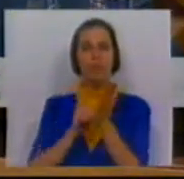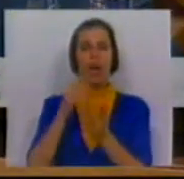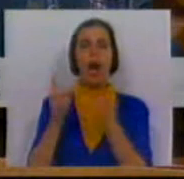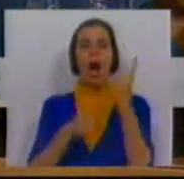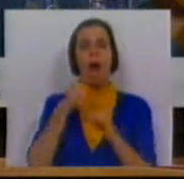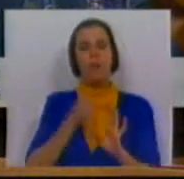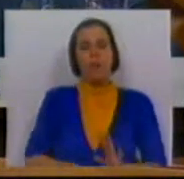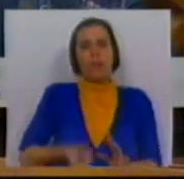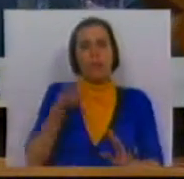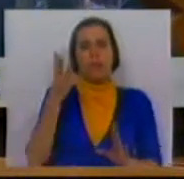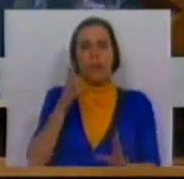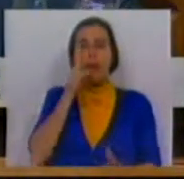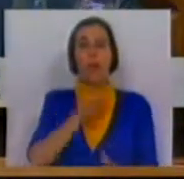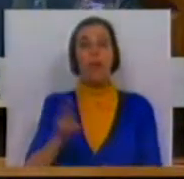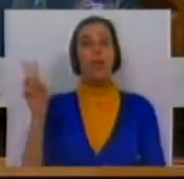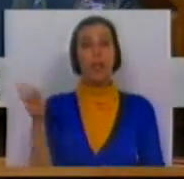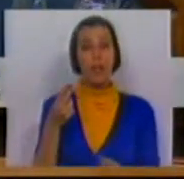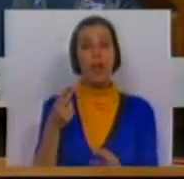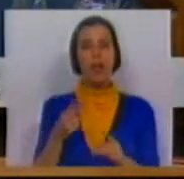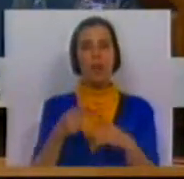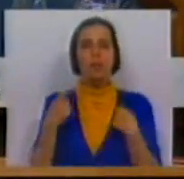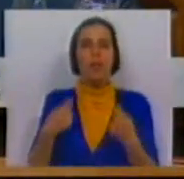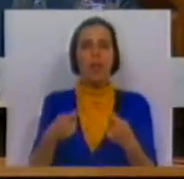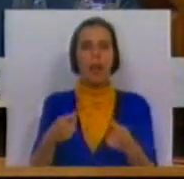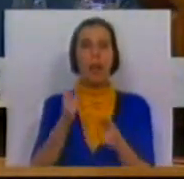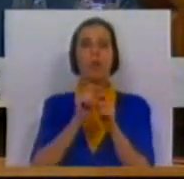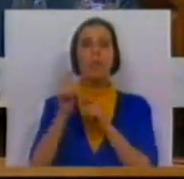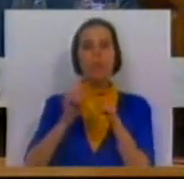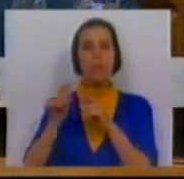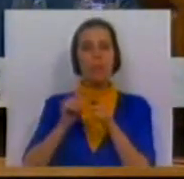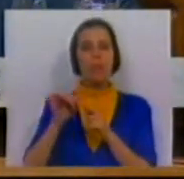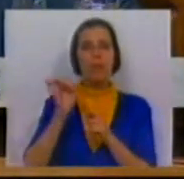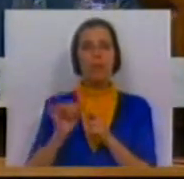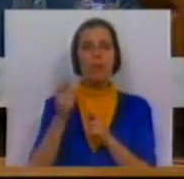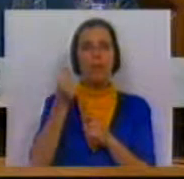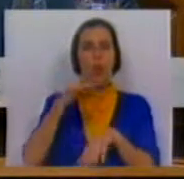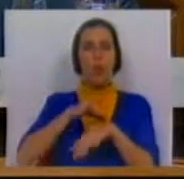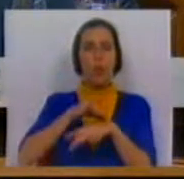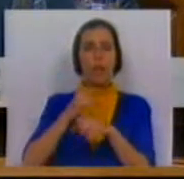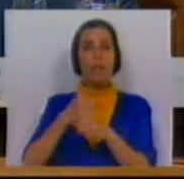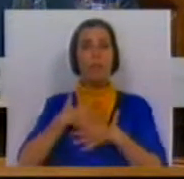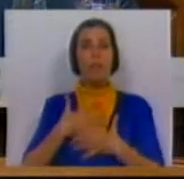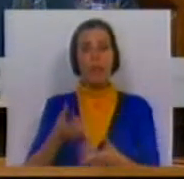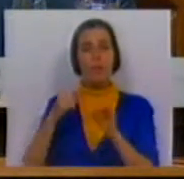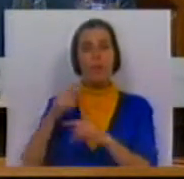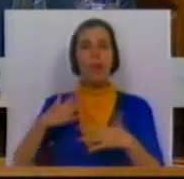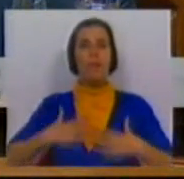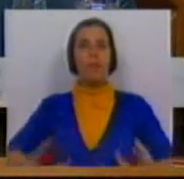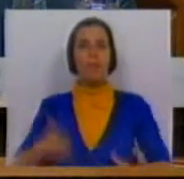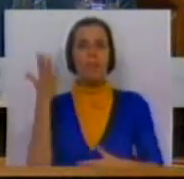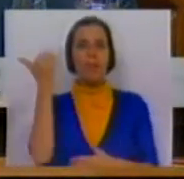algumas centenas de milhões de euros de encargos com subsídios de doença profissional e de invalidez.